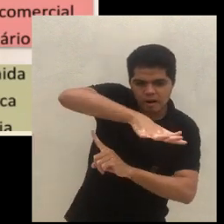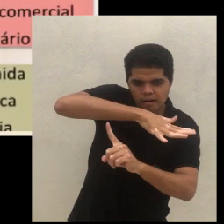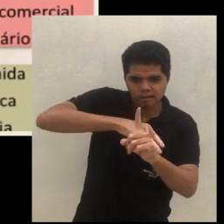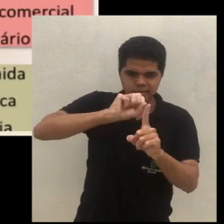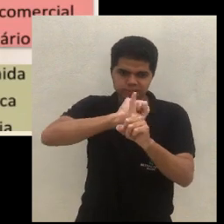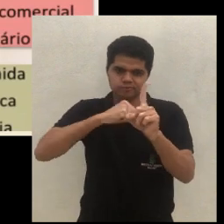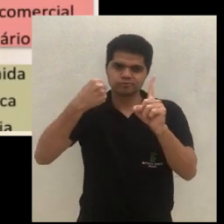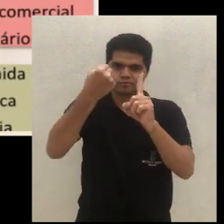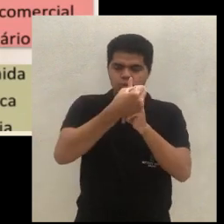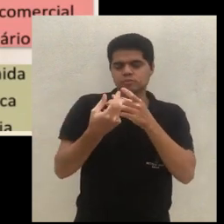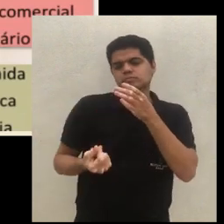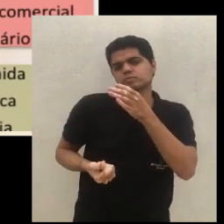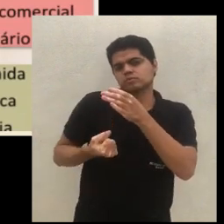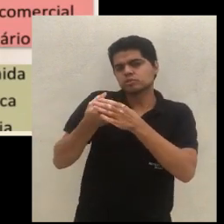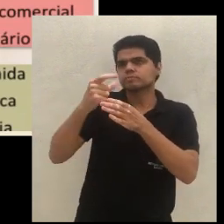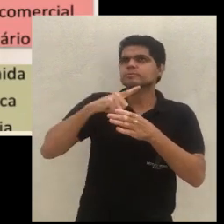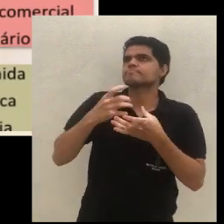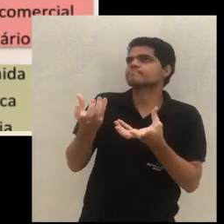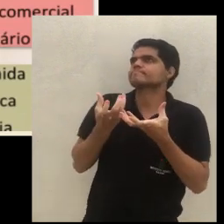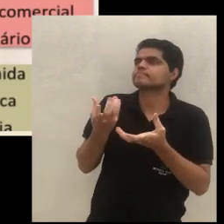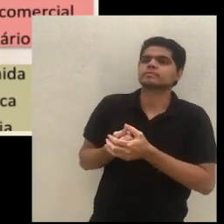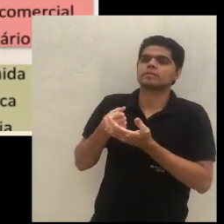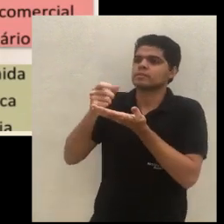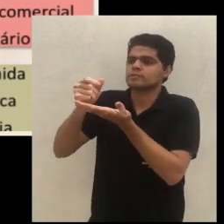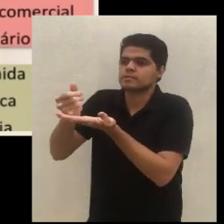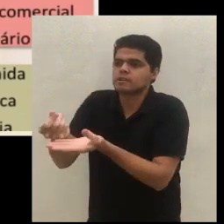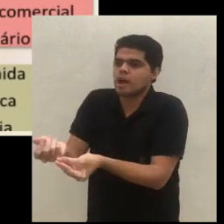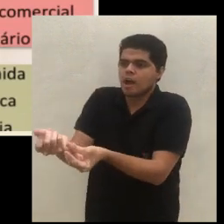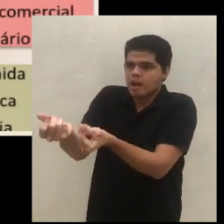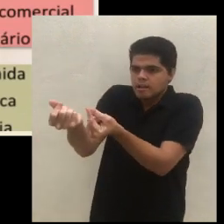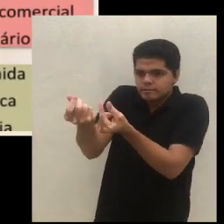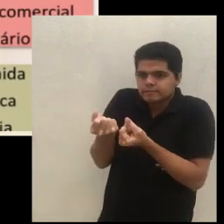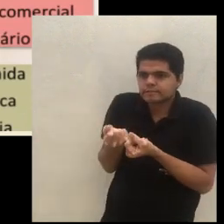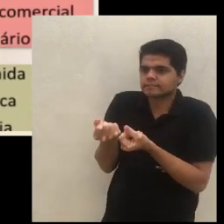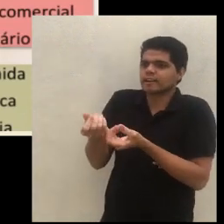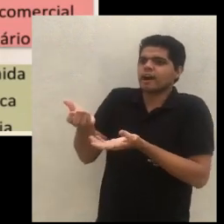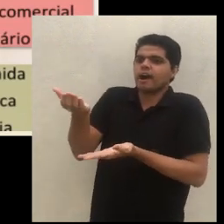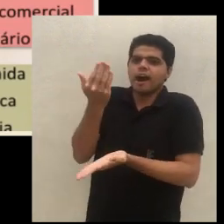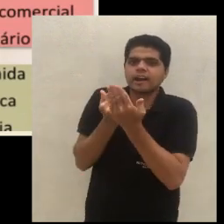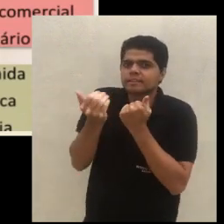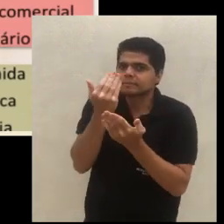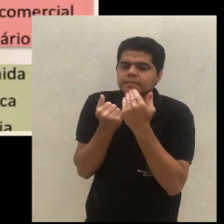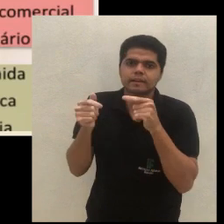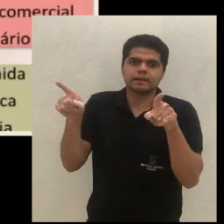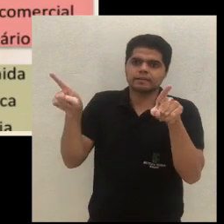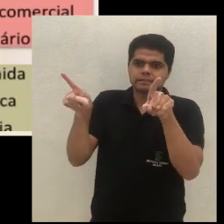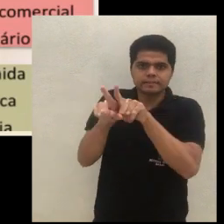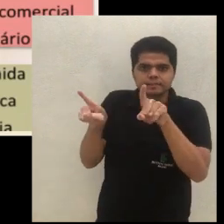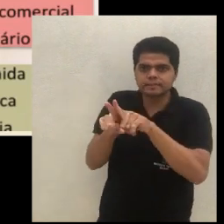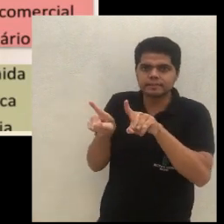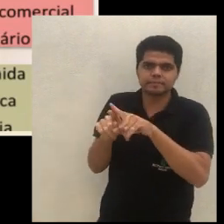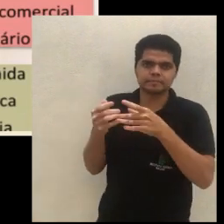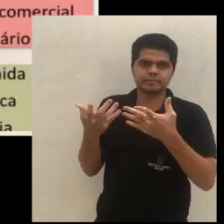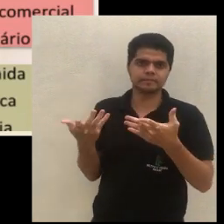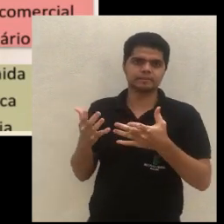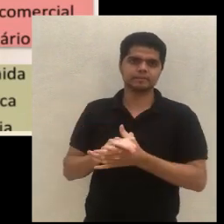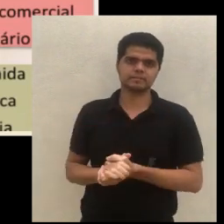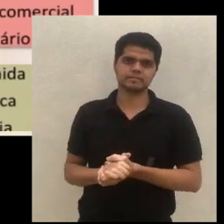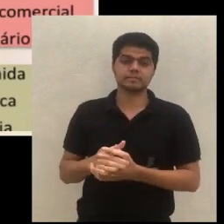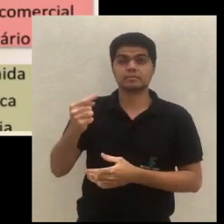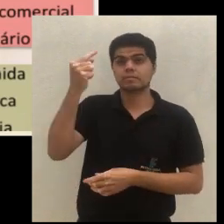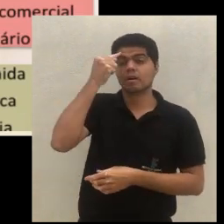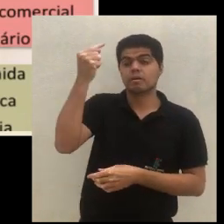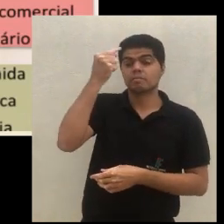que ele me dê segurança alimentar, eu quero um sistema que ele me dê segurança alimentar, e que também eu vendo o excedente para ter uma produção